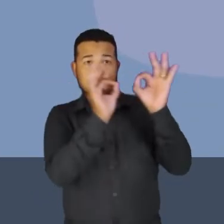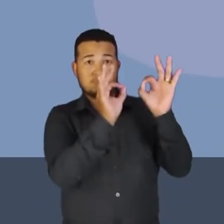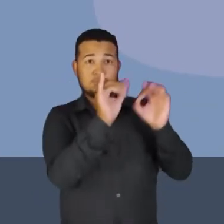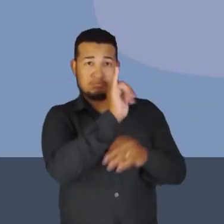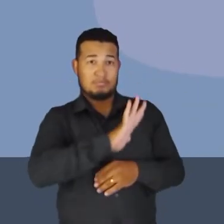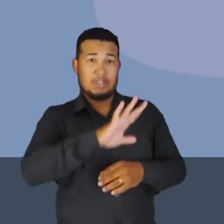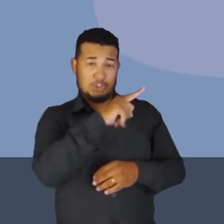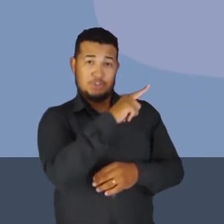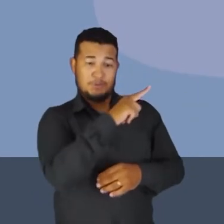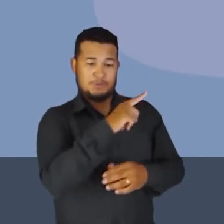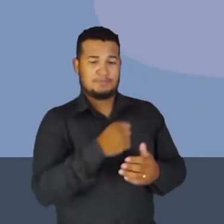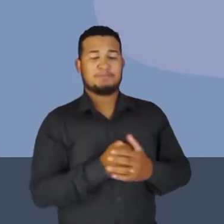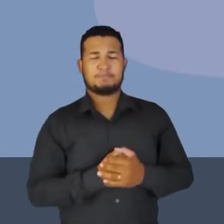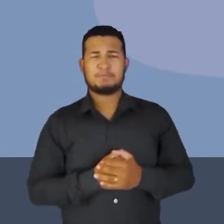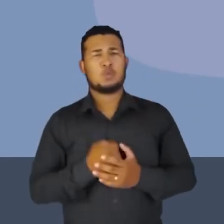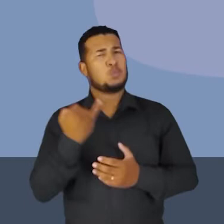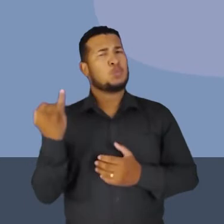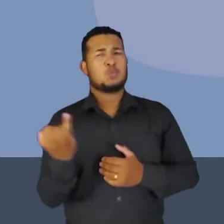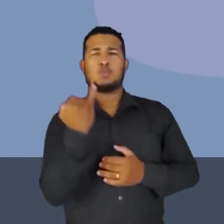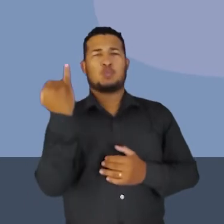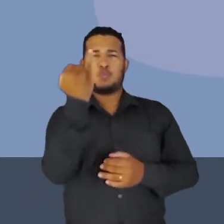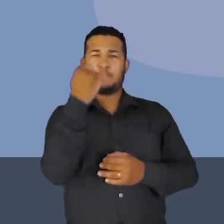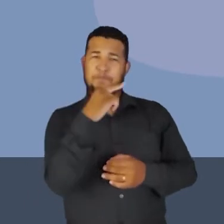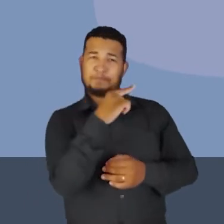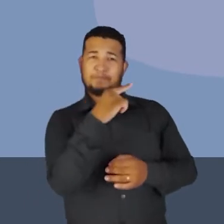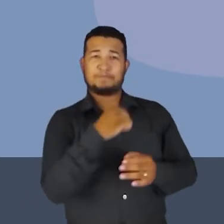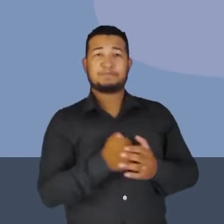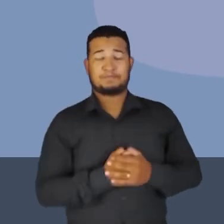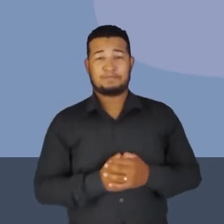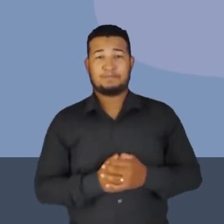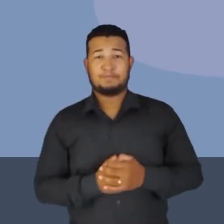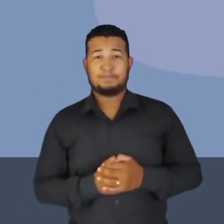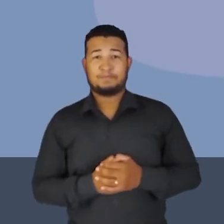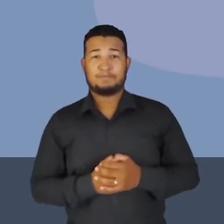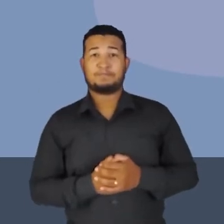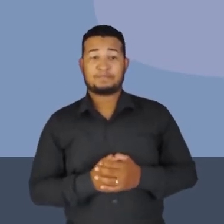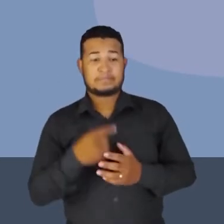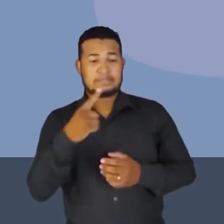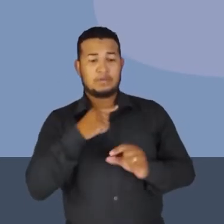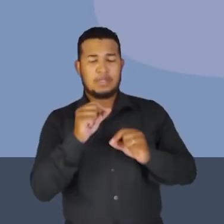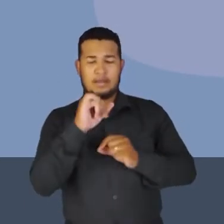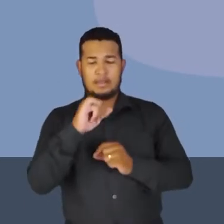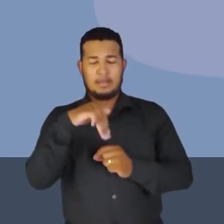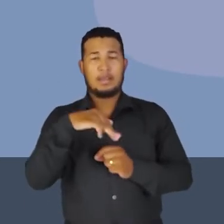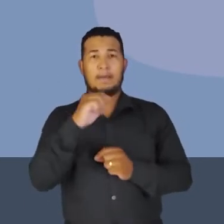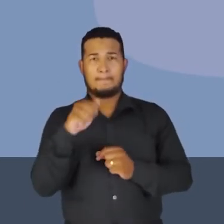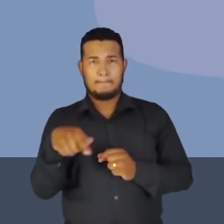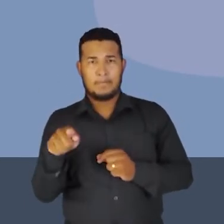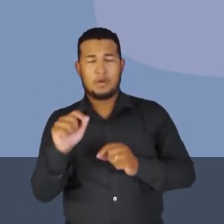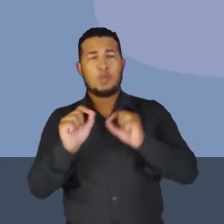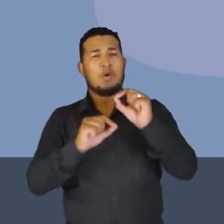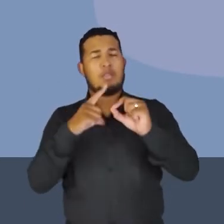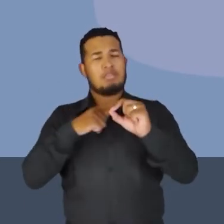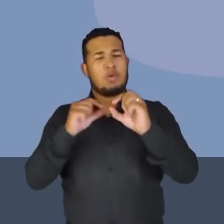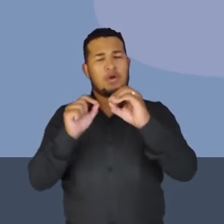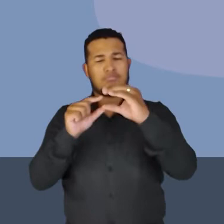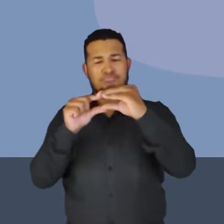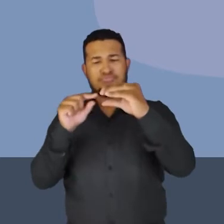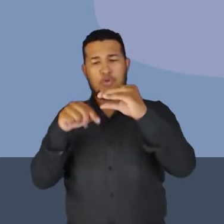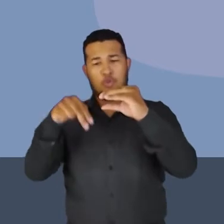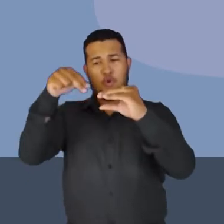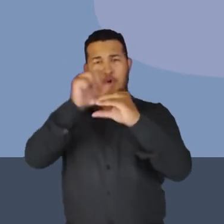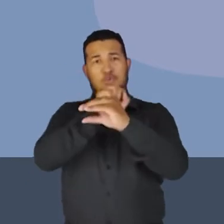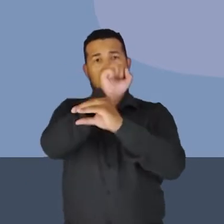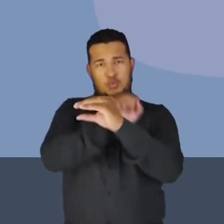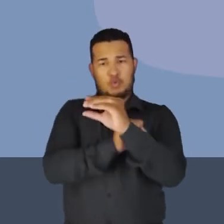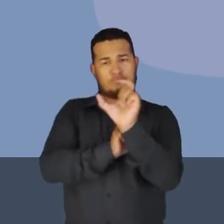Para mim é muito importante. Olha o que nós temos. Nós temos um imã disposto ali, um lado norte